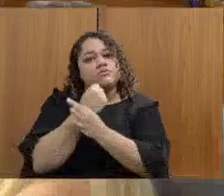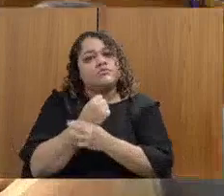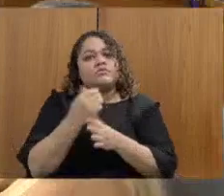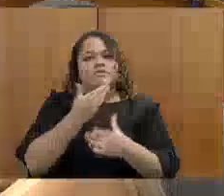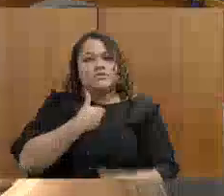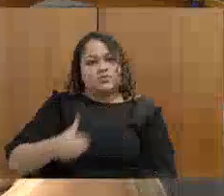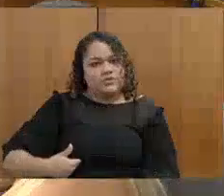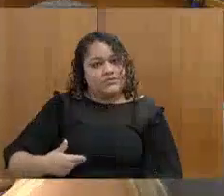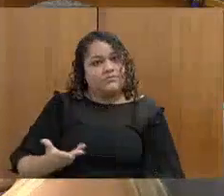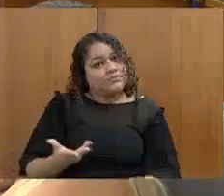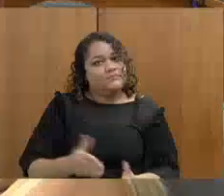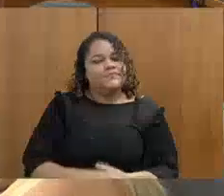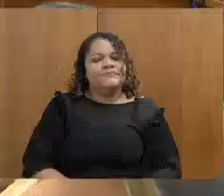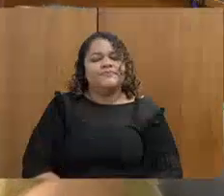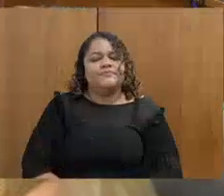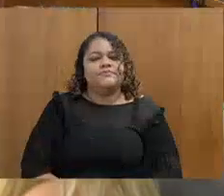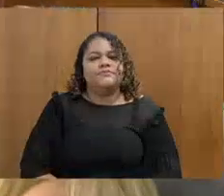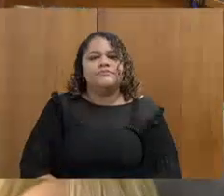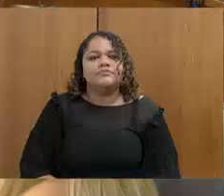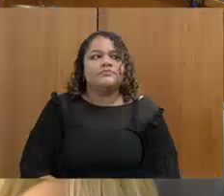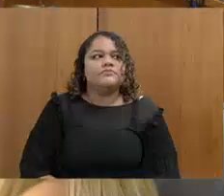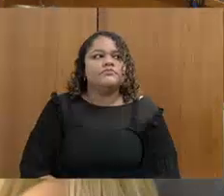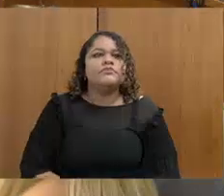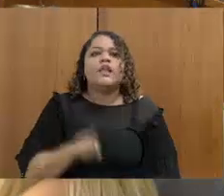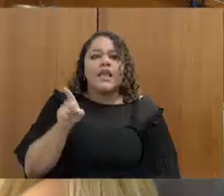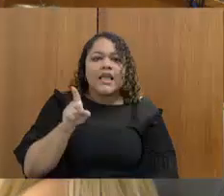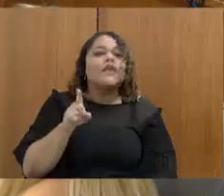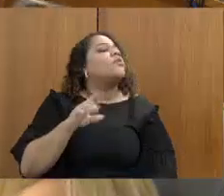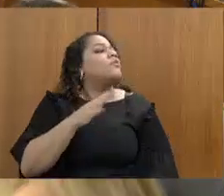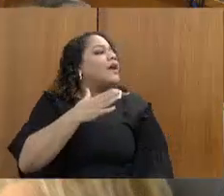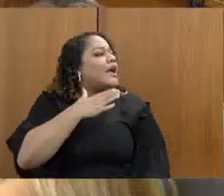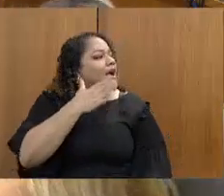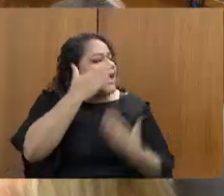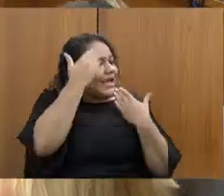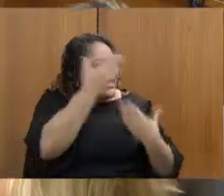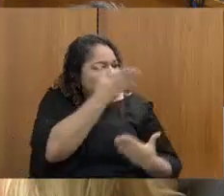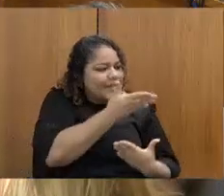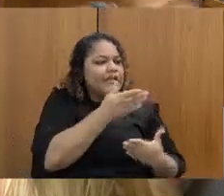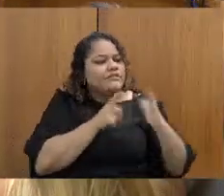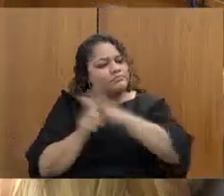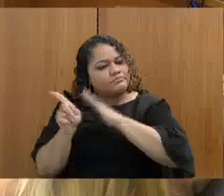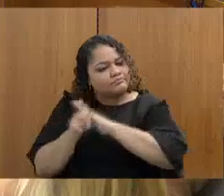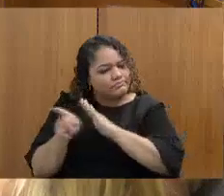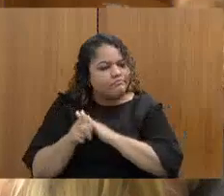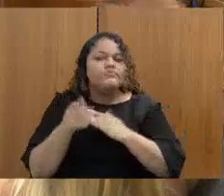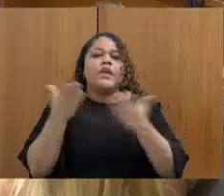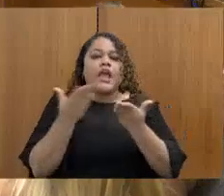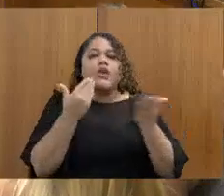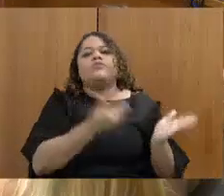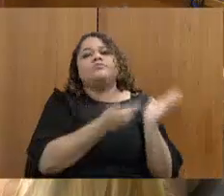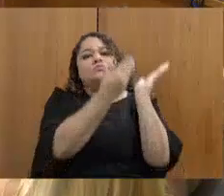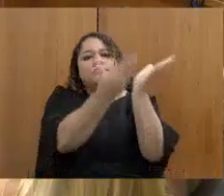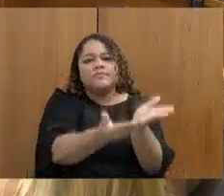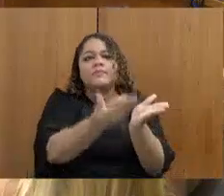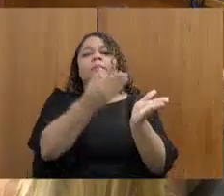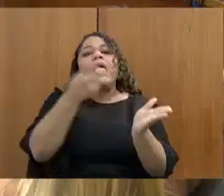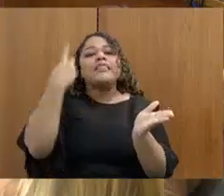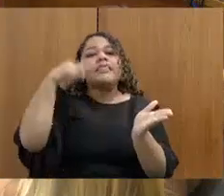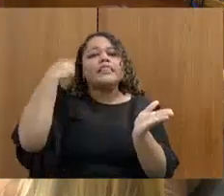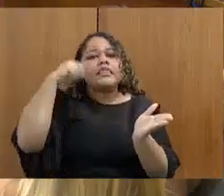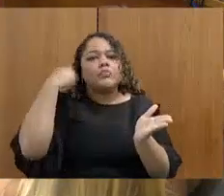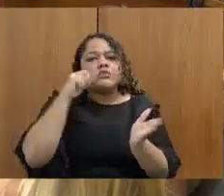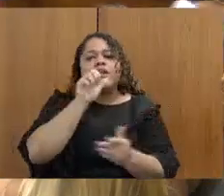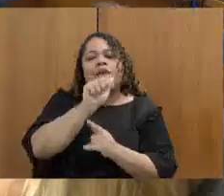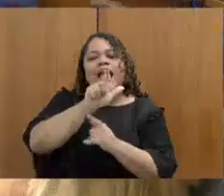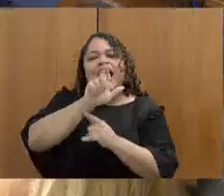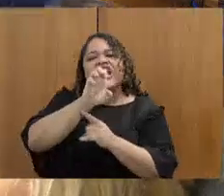Agradecemos as intervenções da deputada Bela Gonçalves. Passamos a palavra para o nosso colega deputado Cristiano Silveira. A Excelência